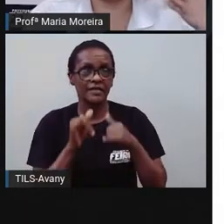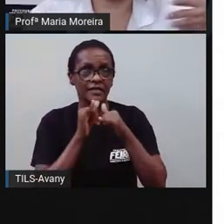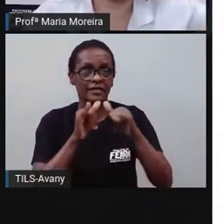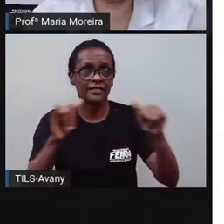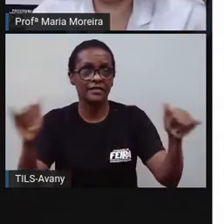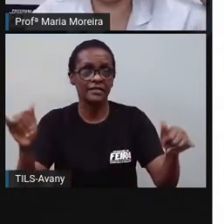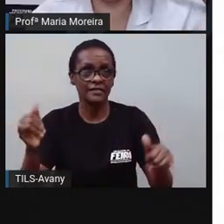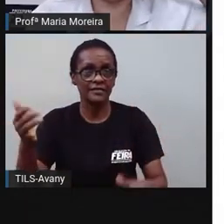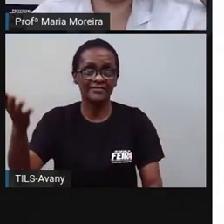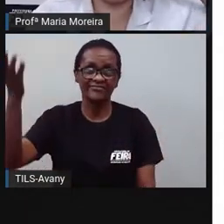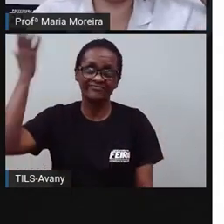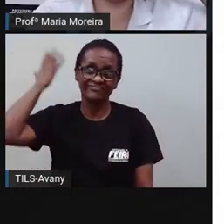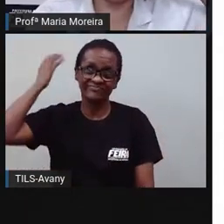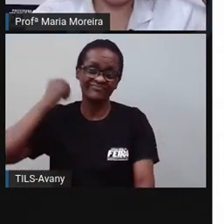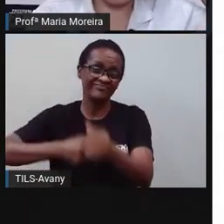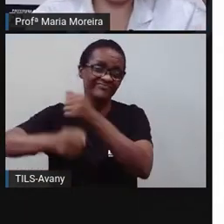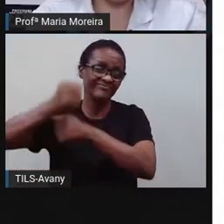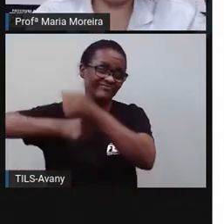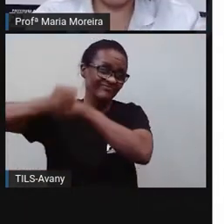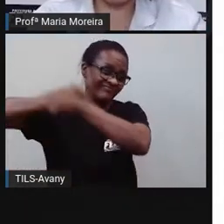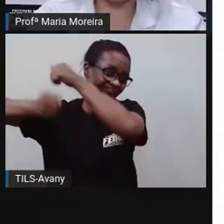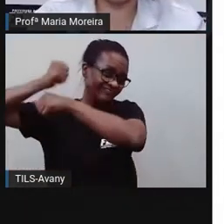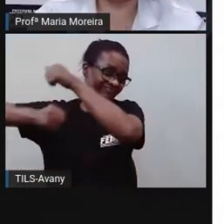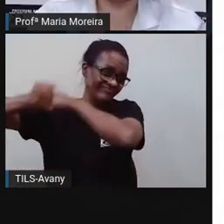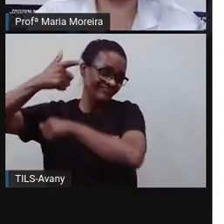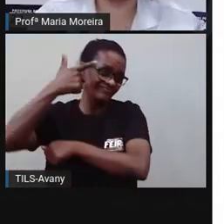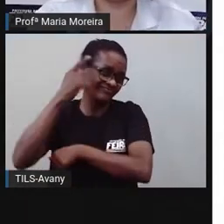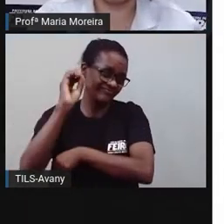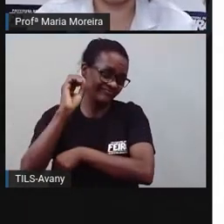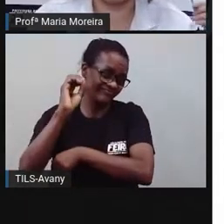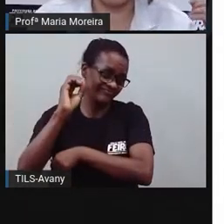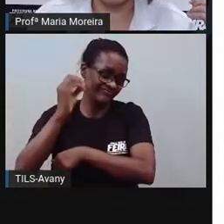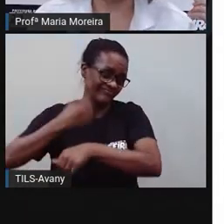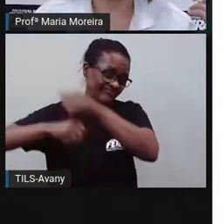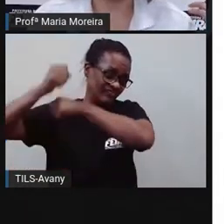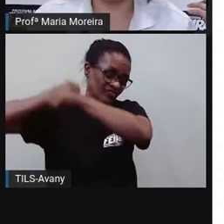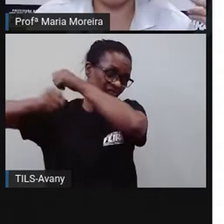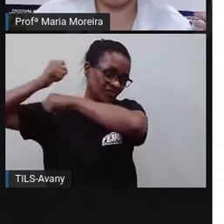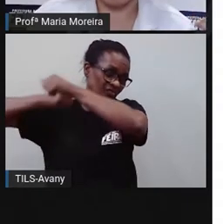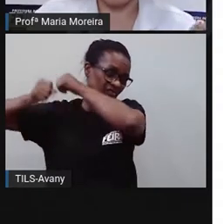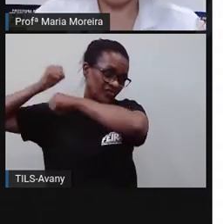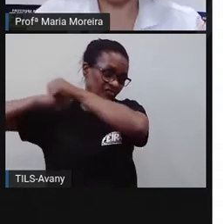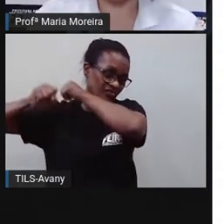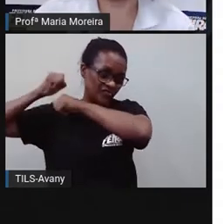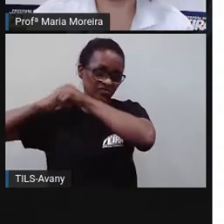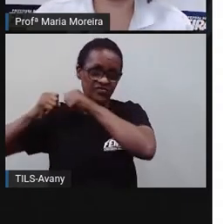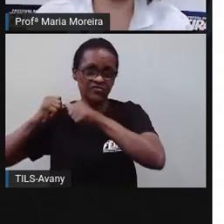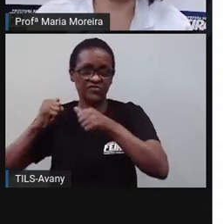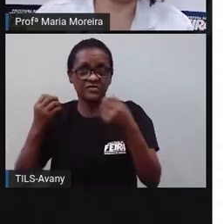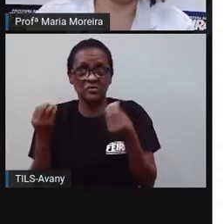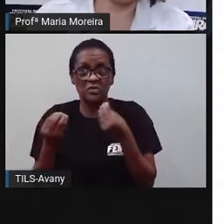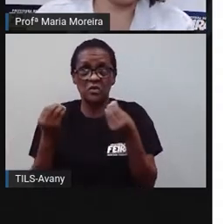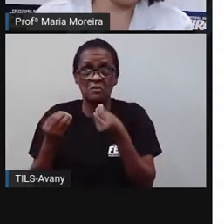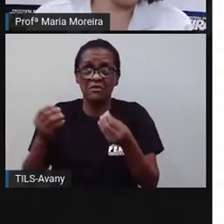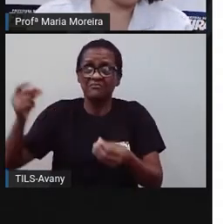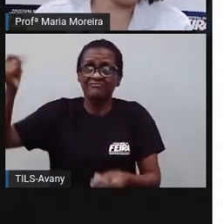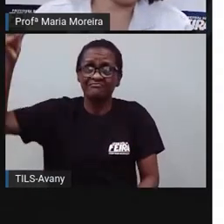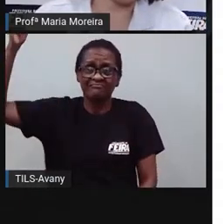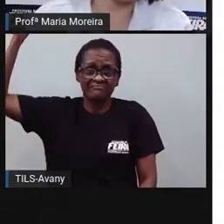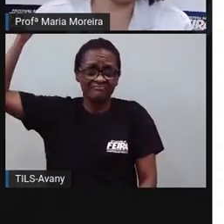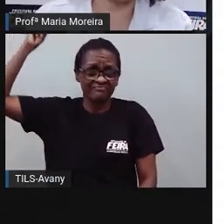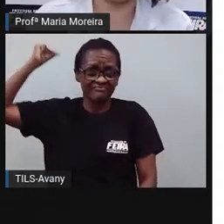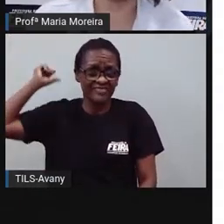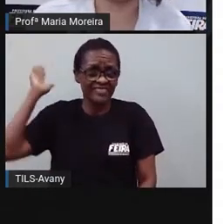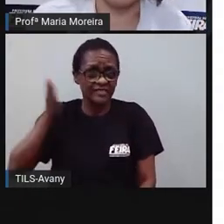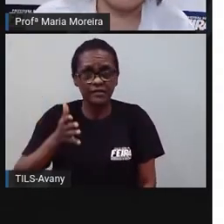aconteceu há 20 anos atrás, a não ser que seja uma descoberta nova. E aí a gente também, né? Quando a prova